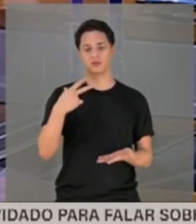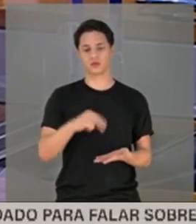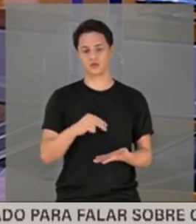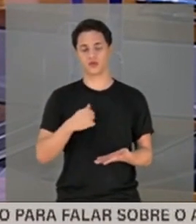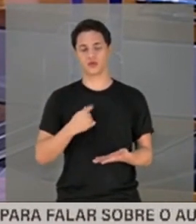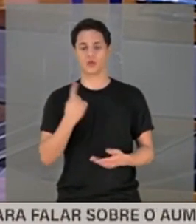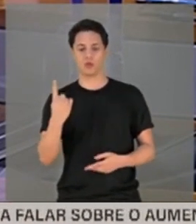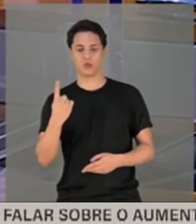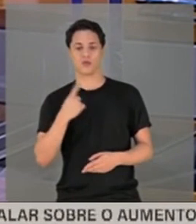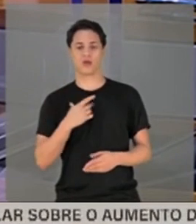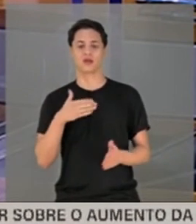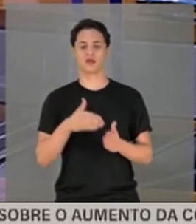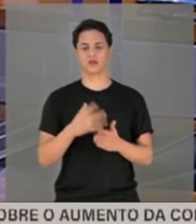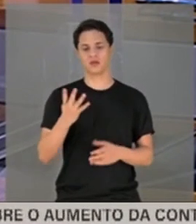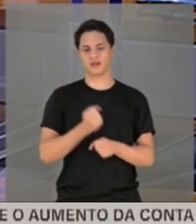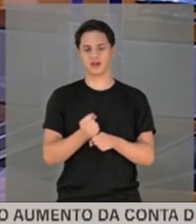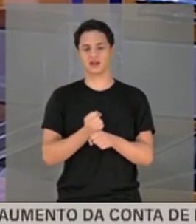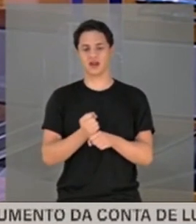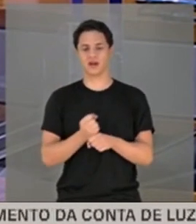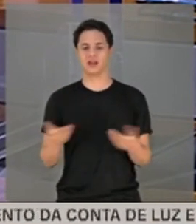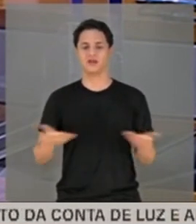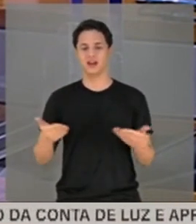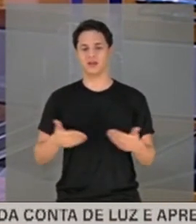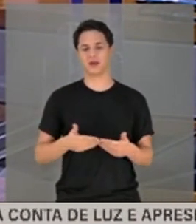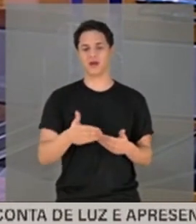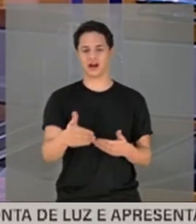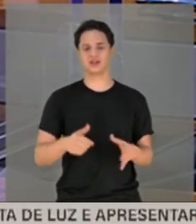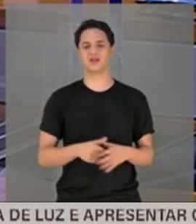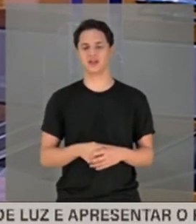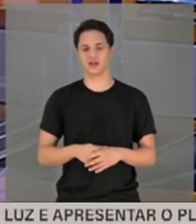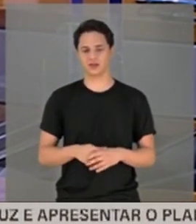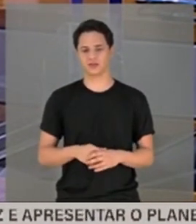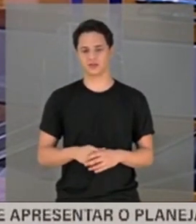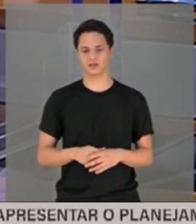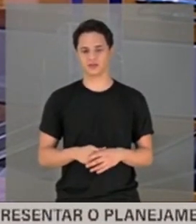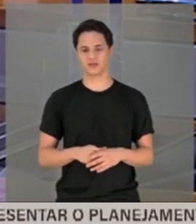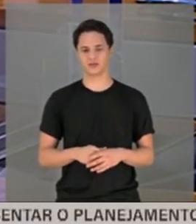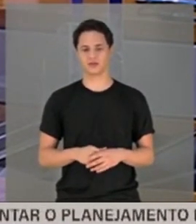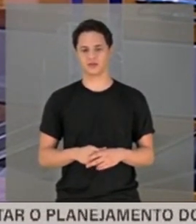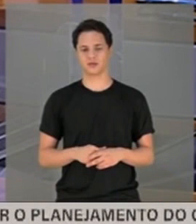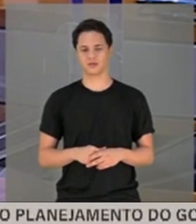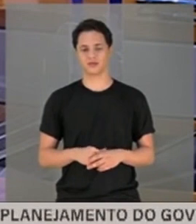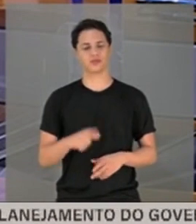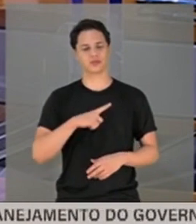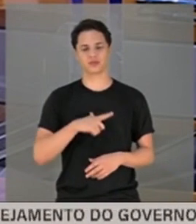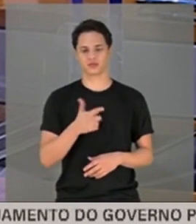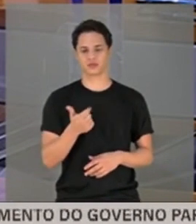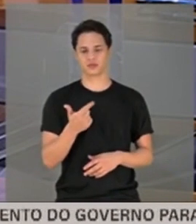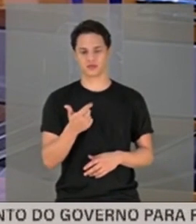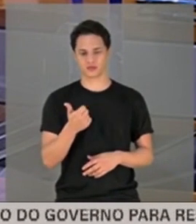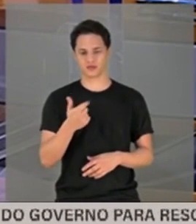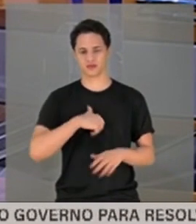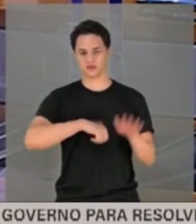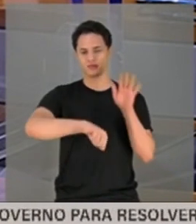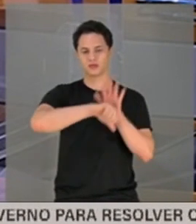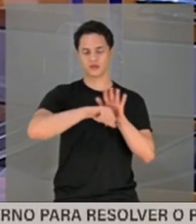De um a quatro anos. Esses 21... Eu vou concluir, presidente. Essas 21 possibilidades de crime